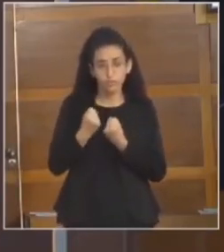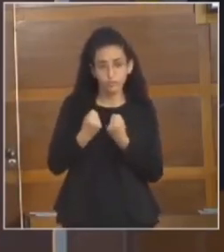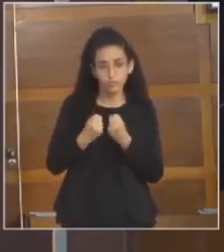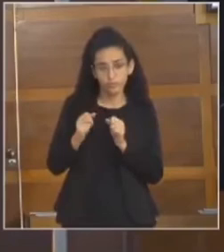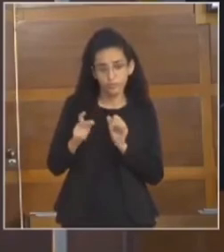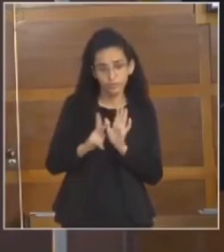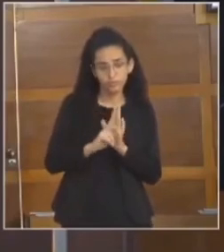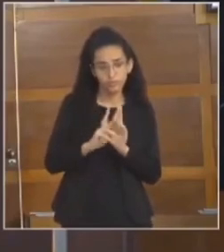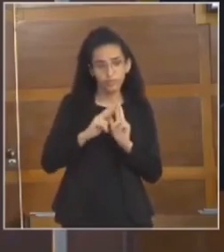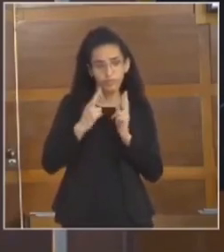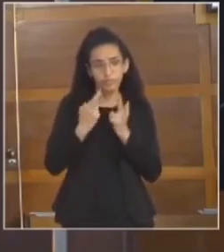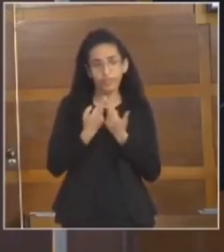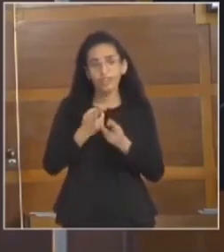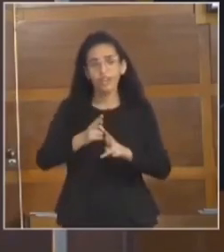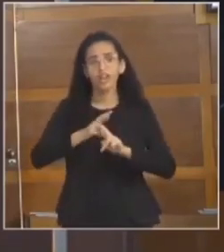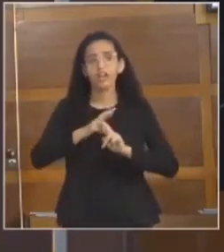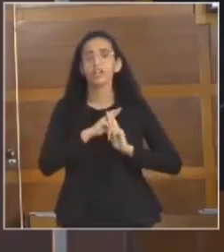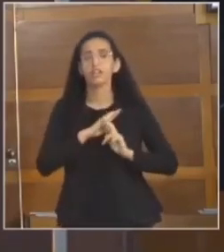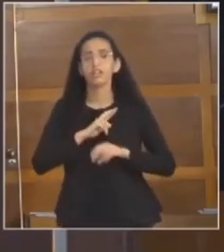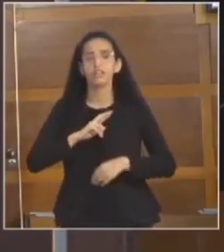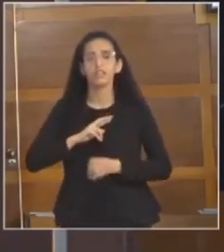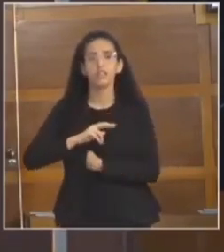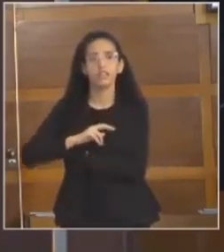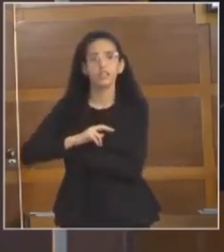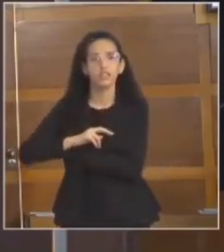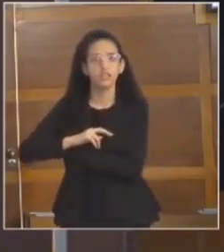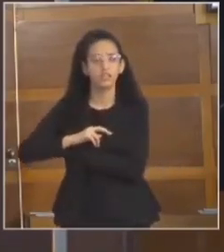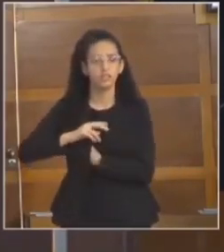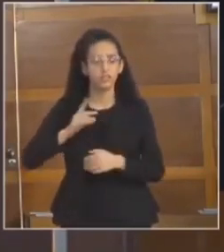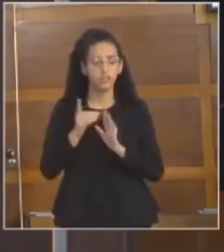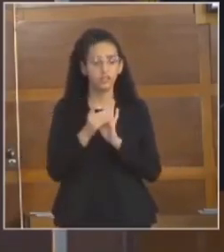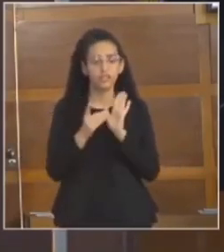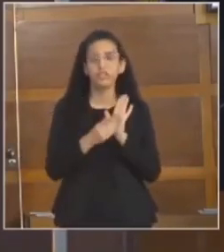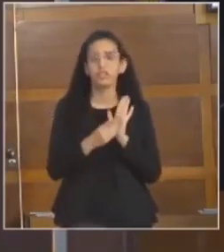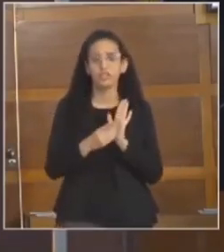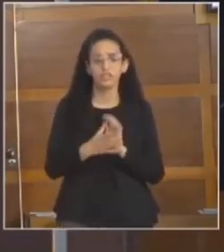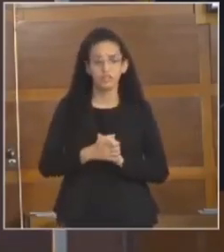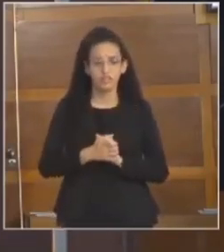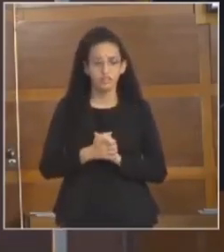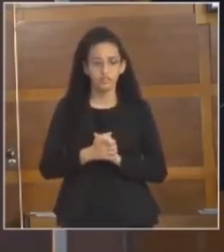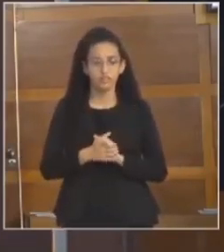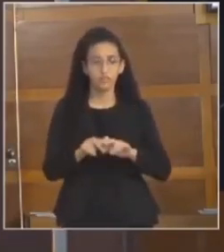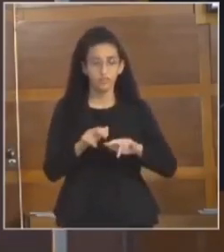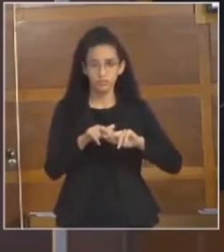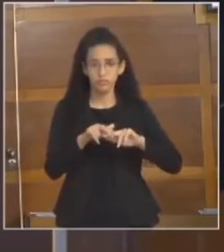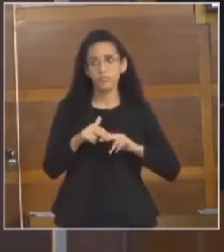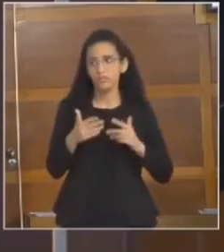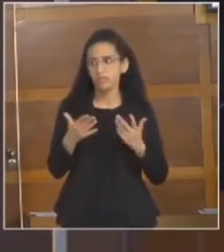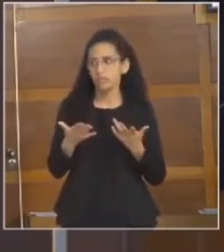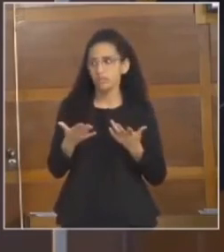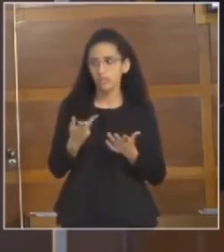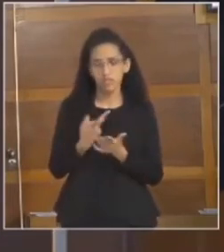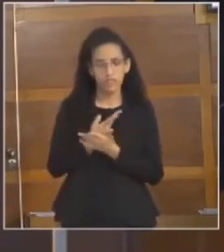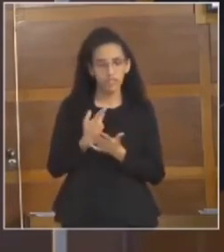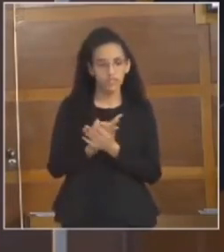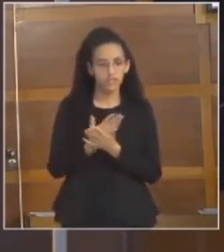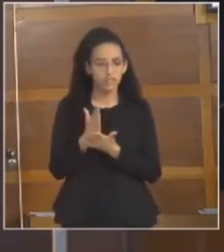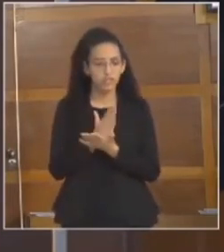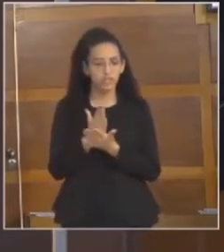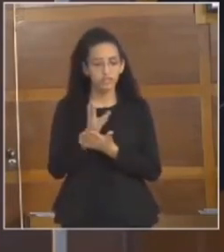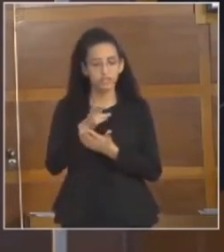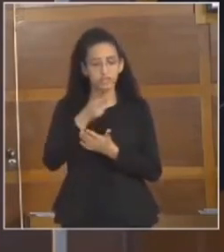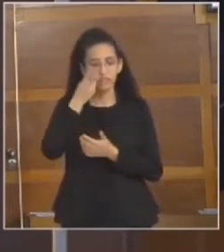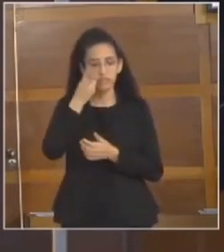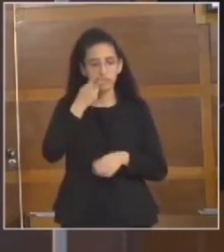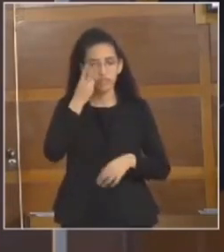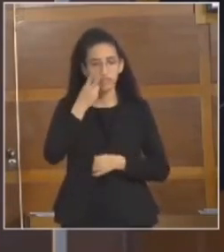da reunião, a responsabilidade pelo decreto ter saído daquele jeito. Portanto, eu acho muito leviano da parte de alguns